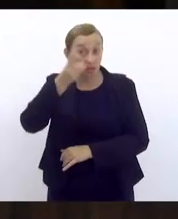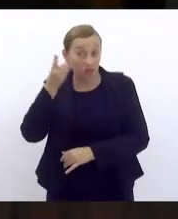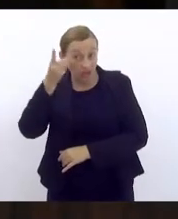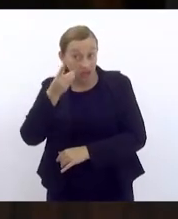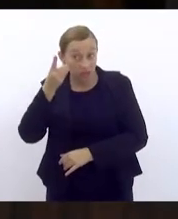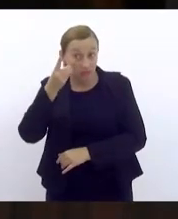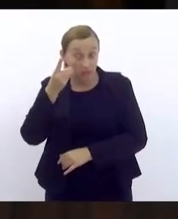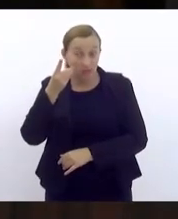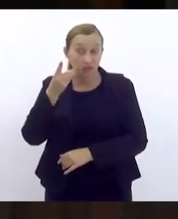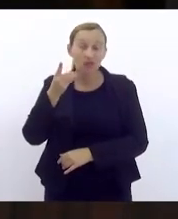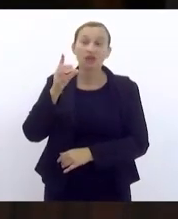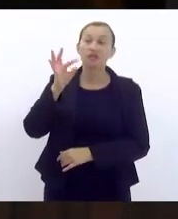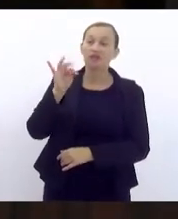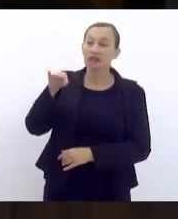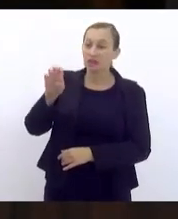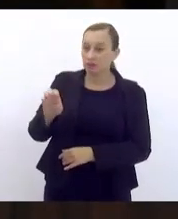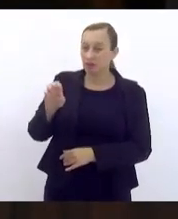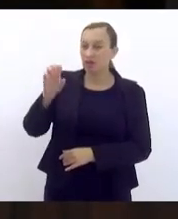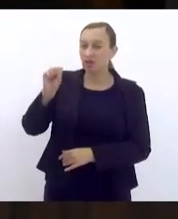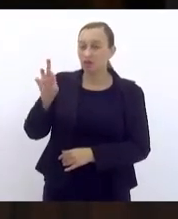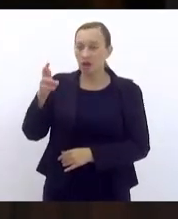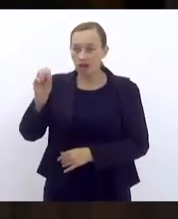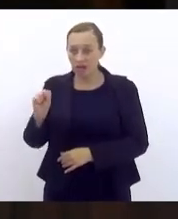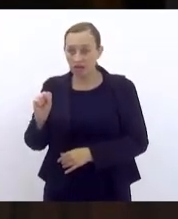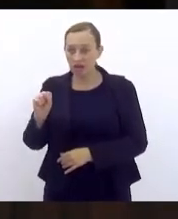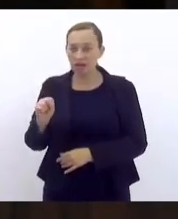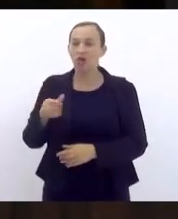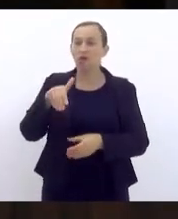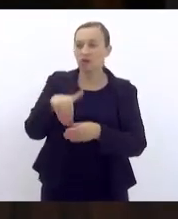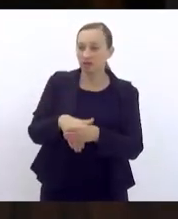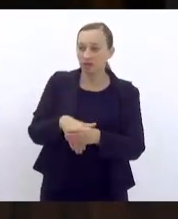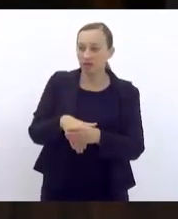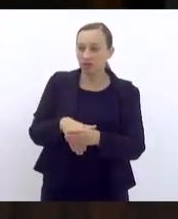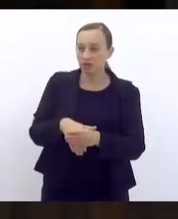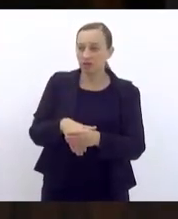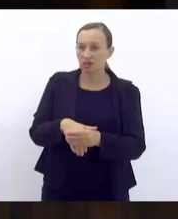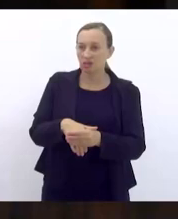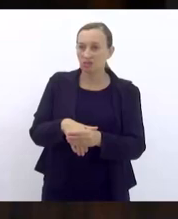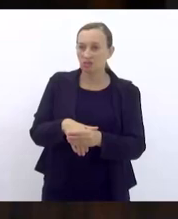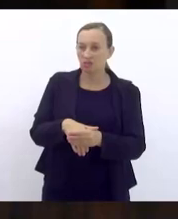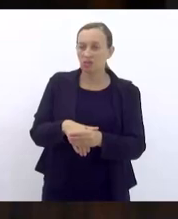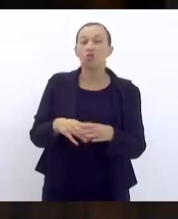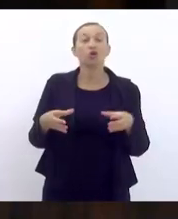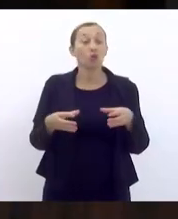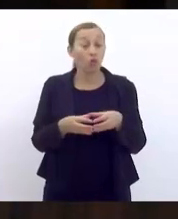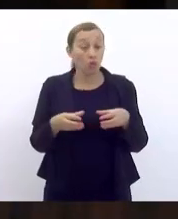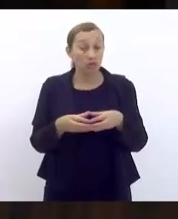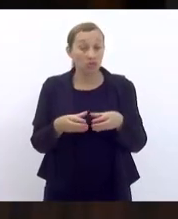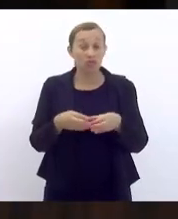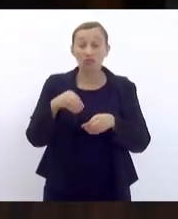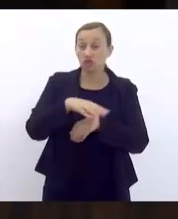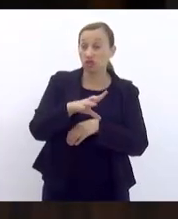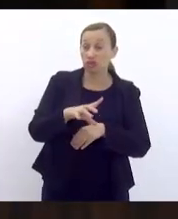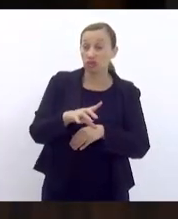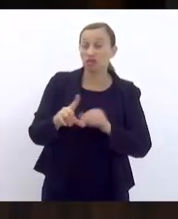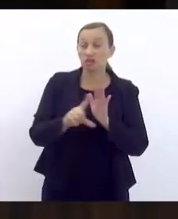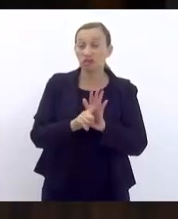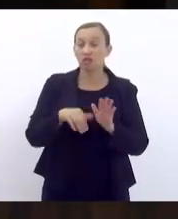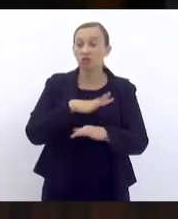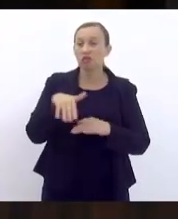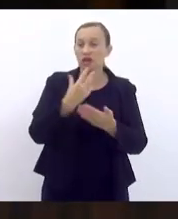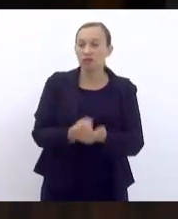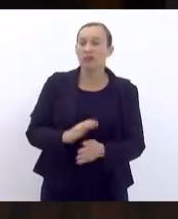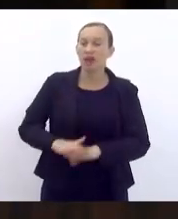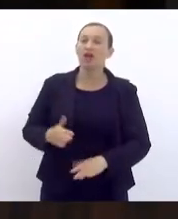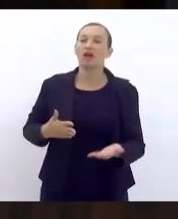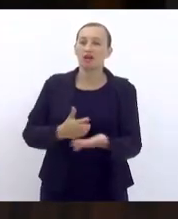Felipe Soares, em votação, parecer da comissão de indicação legislativa, os senhores que aprovam a